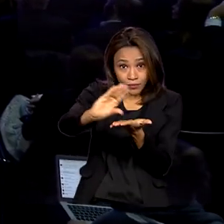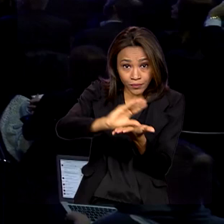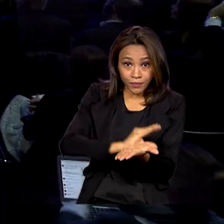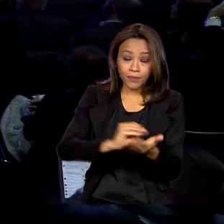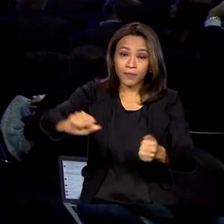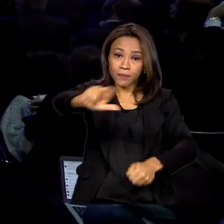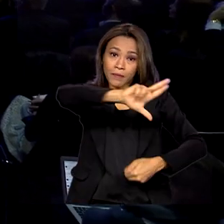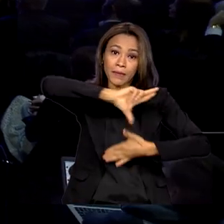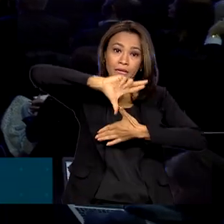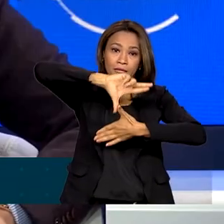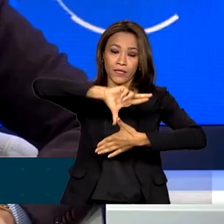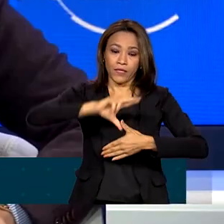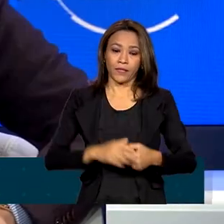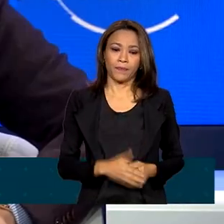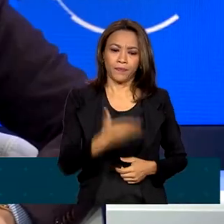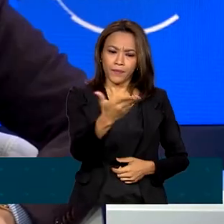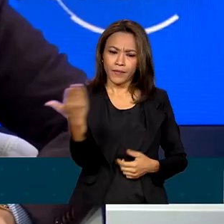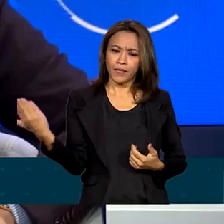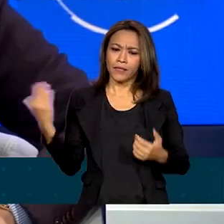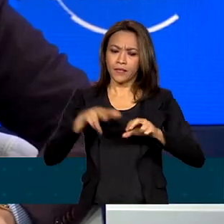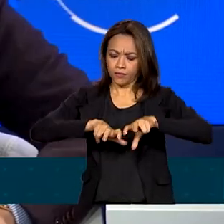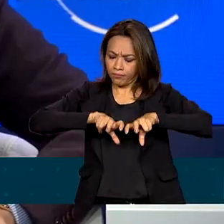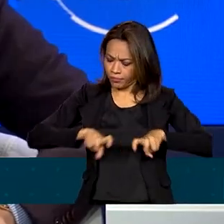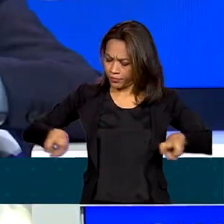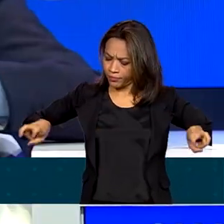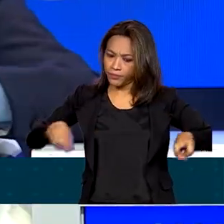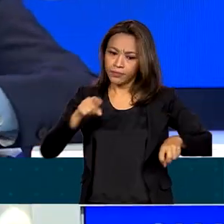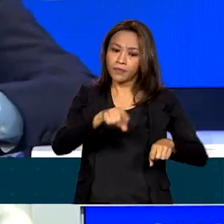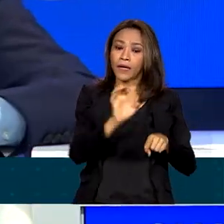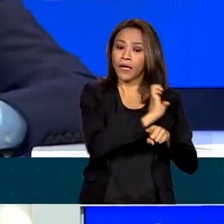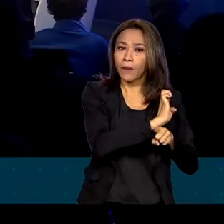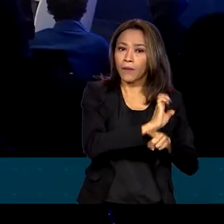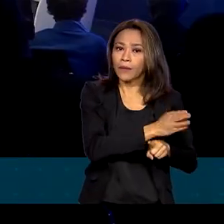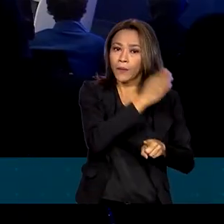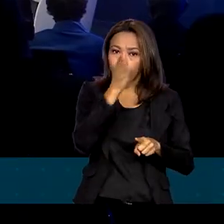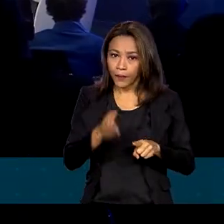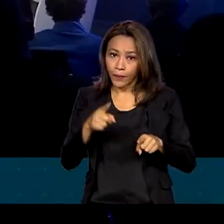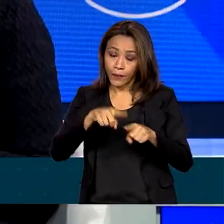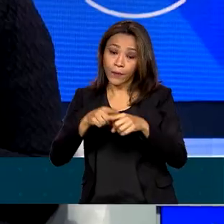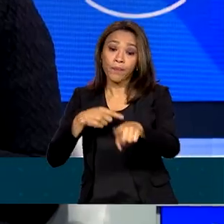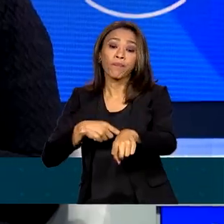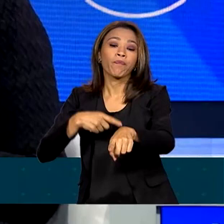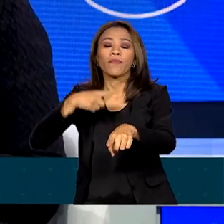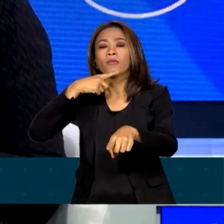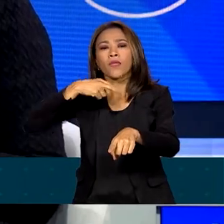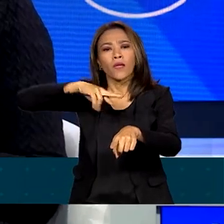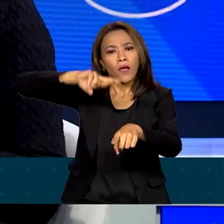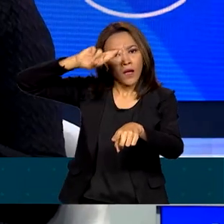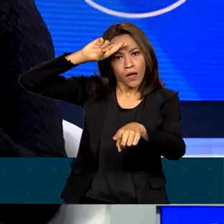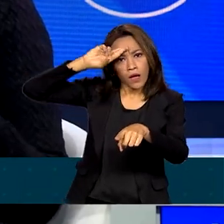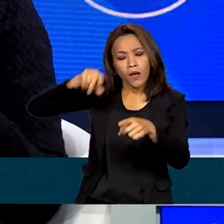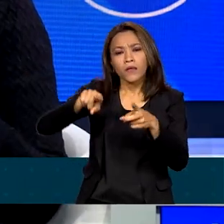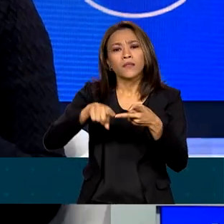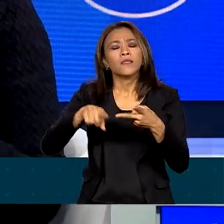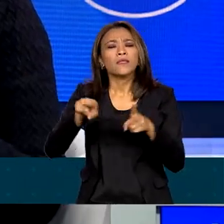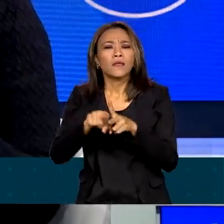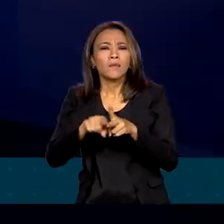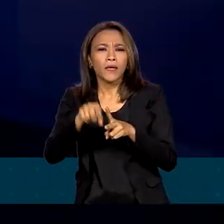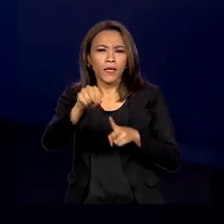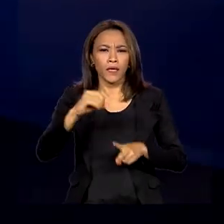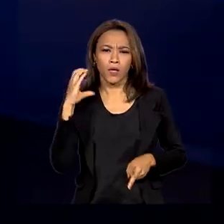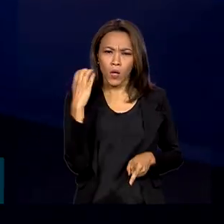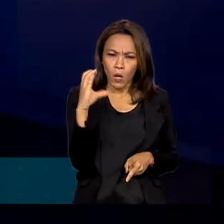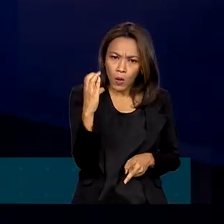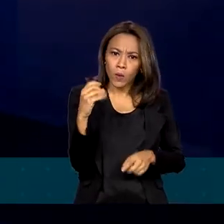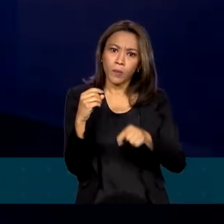painel que contou com a participação dos presidentes do Equador, Costa Rica, Colômbia e da vice-presidente da República Dominicana,